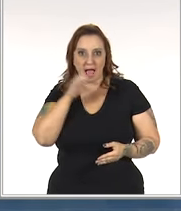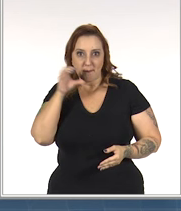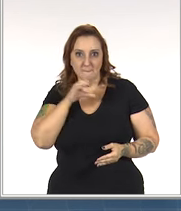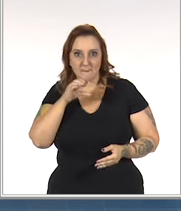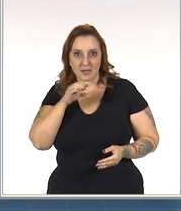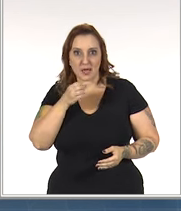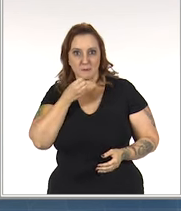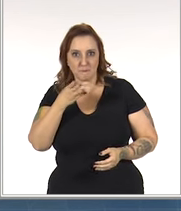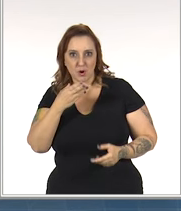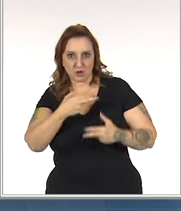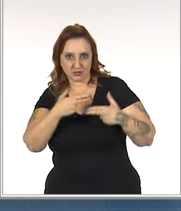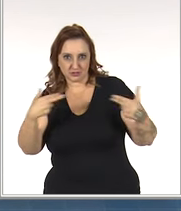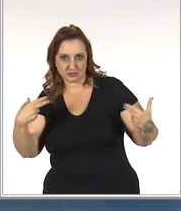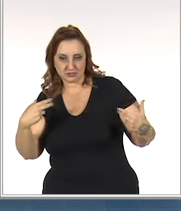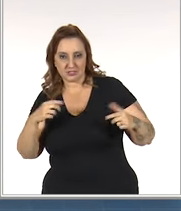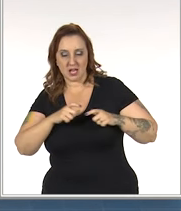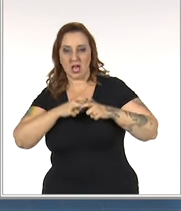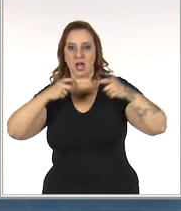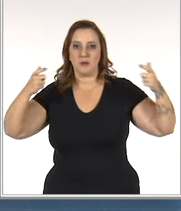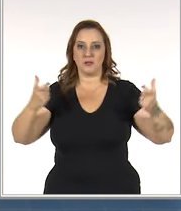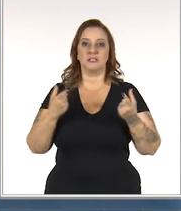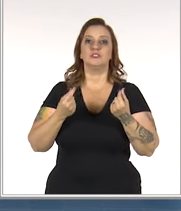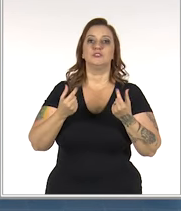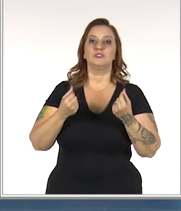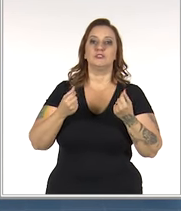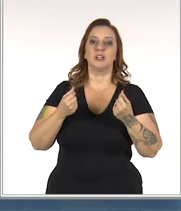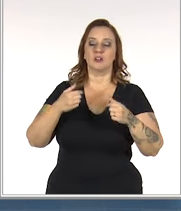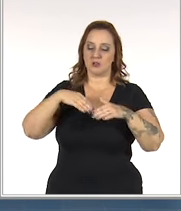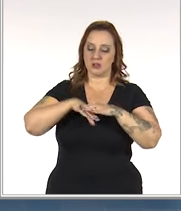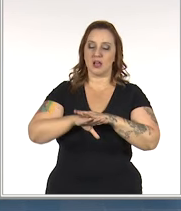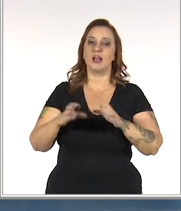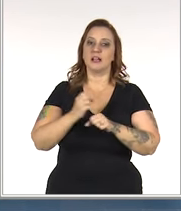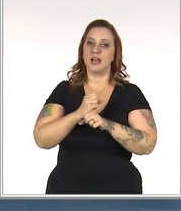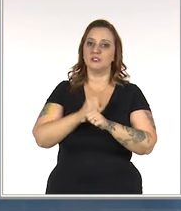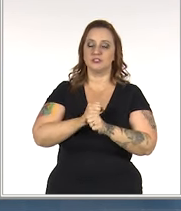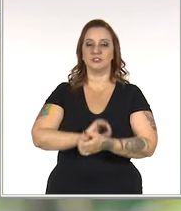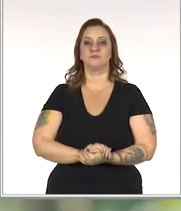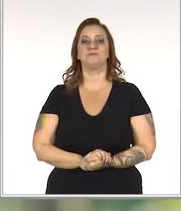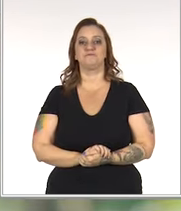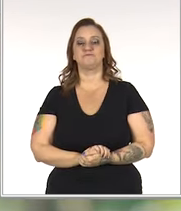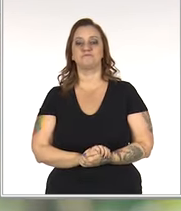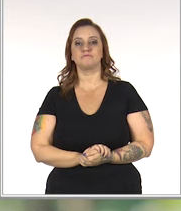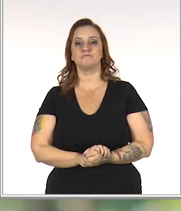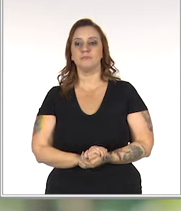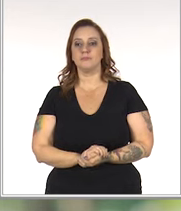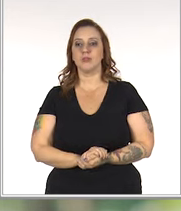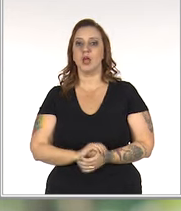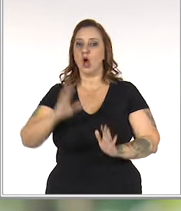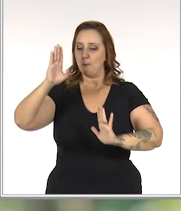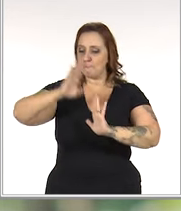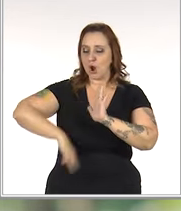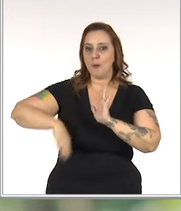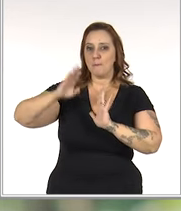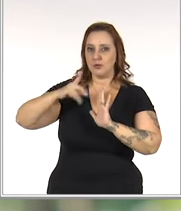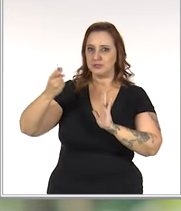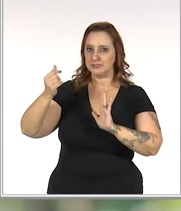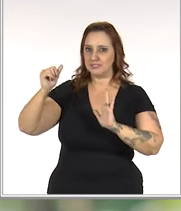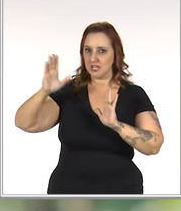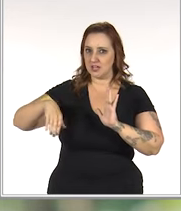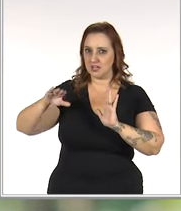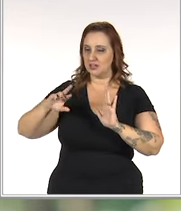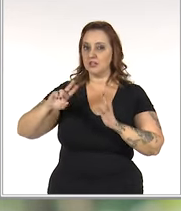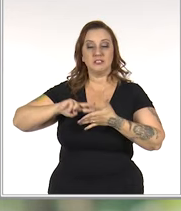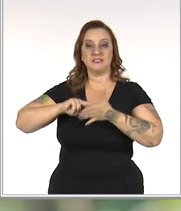Relâmpago são uma boa maneira de aumentar o dinheiro em caixa? Promoções não envolve